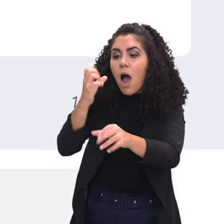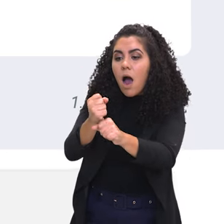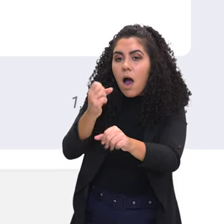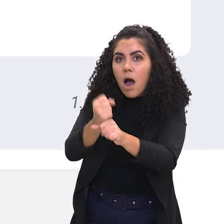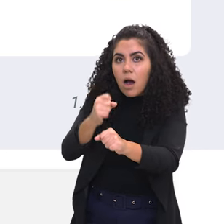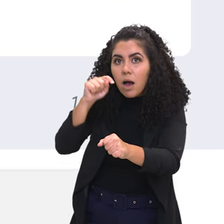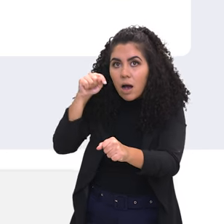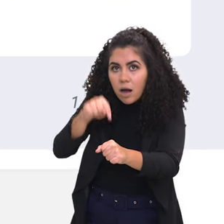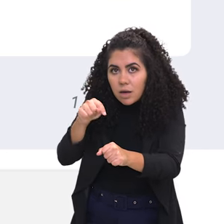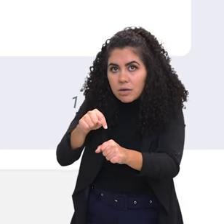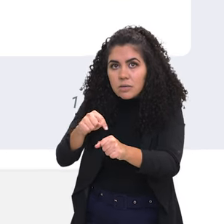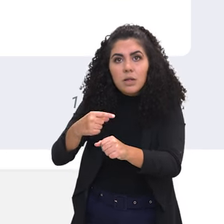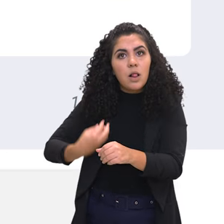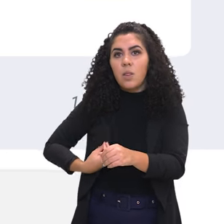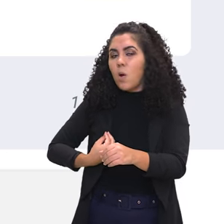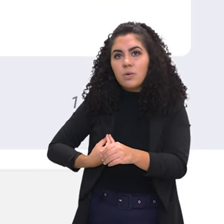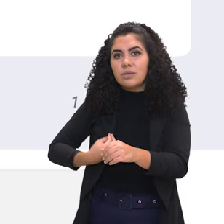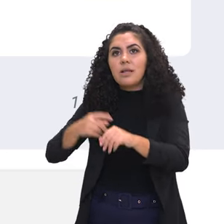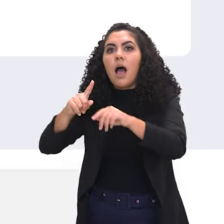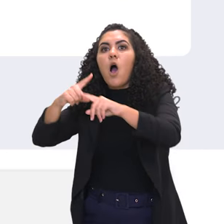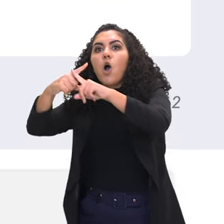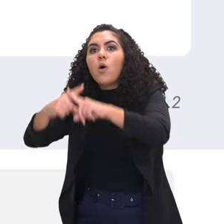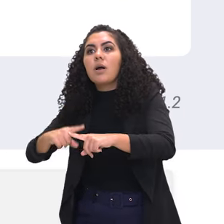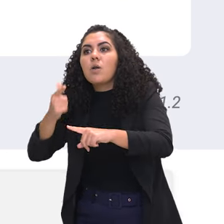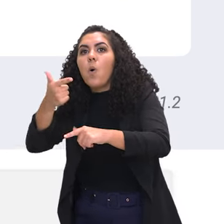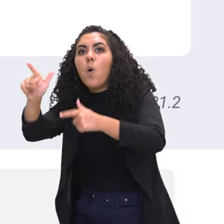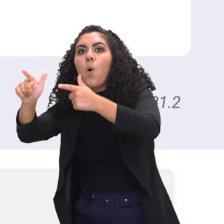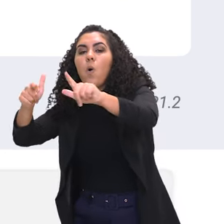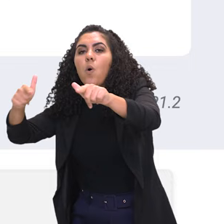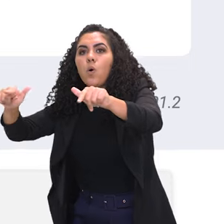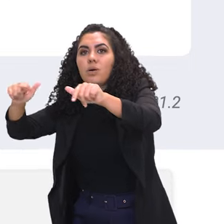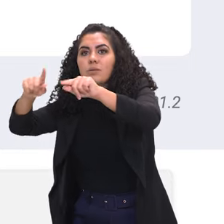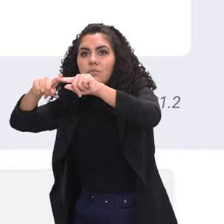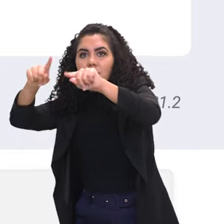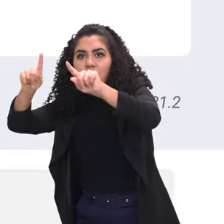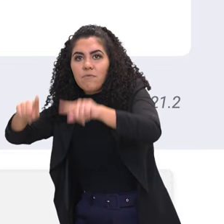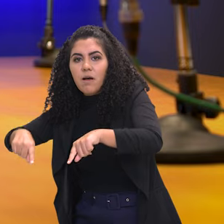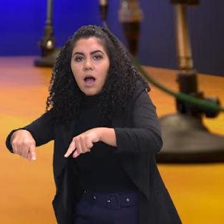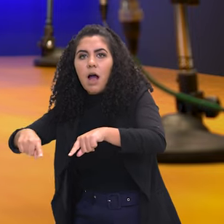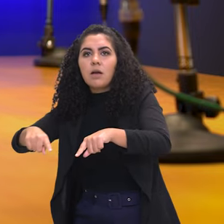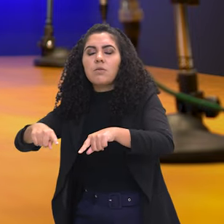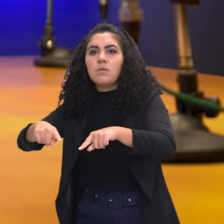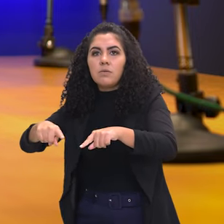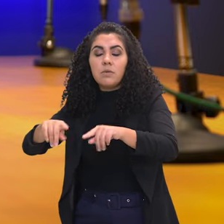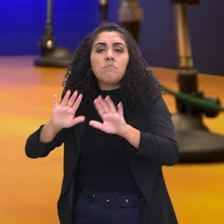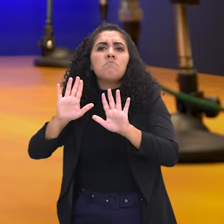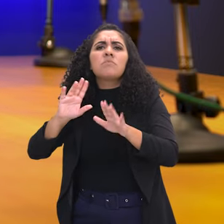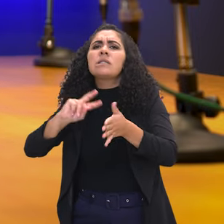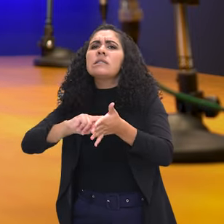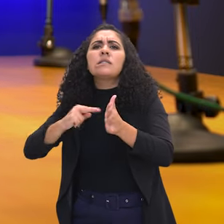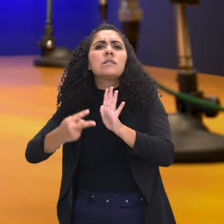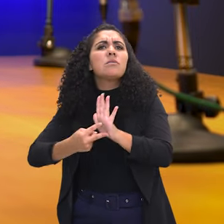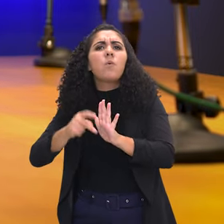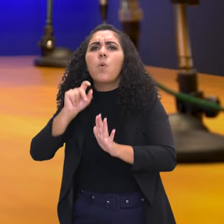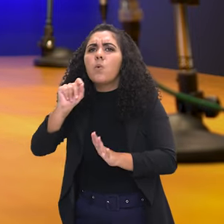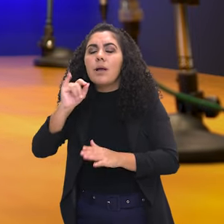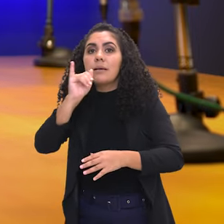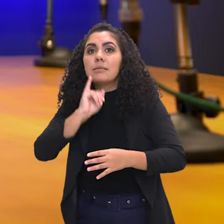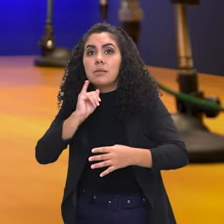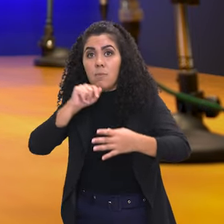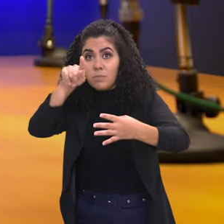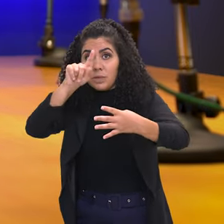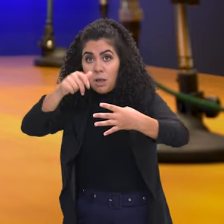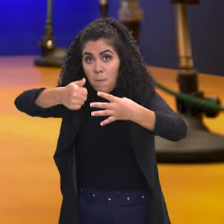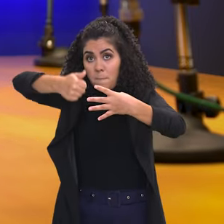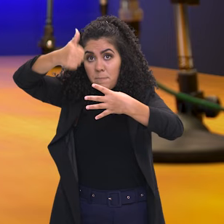não estará mais concorrendo para os demais cargos menos preferidos que ele. O que isso quer dizer? Quer dizer que a partir